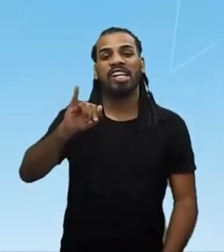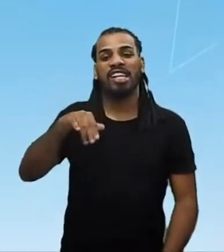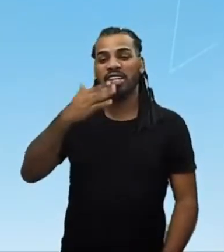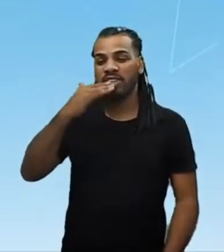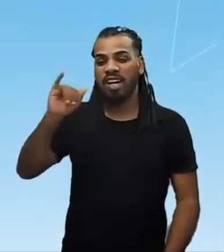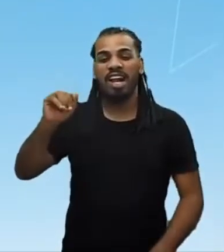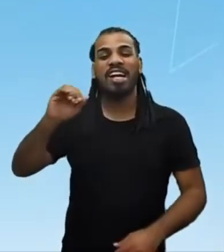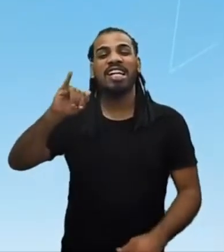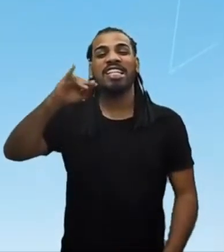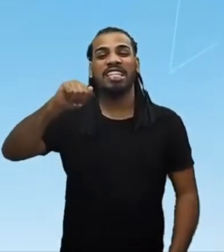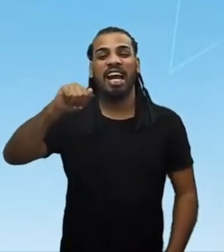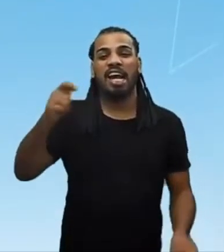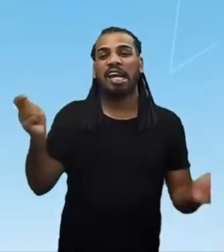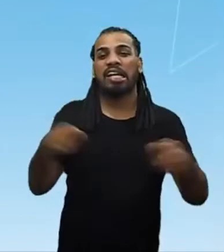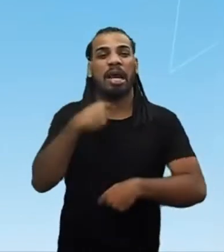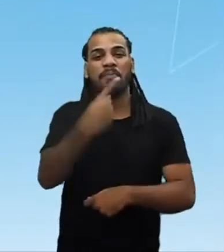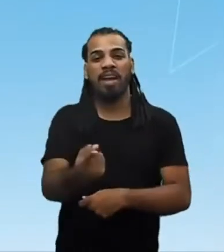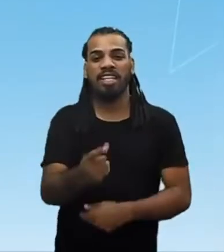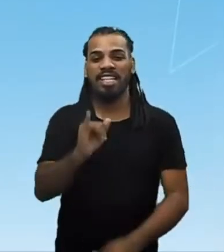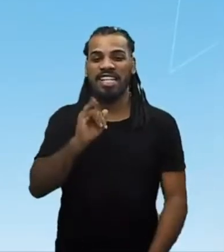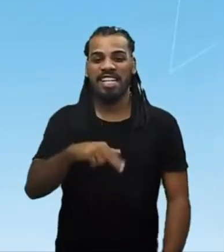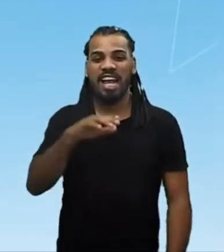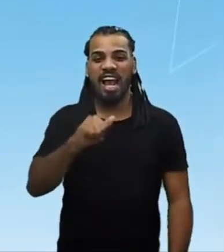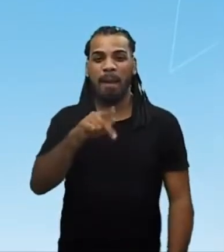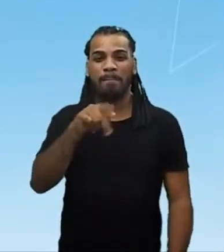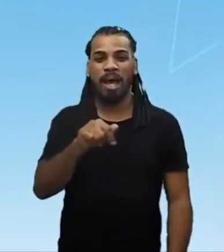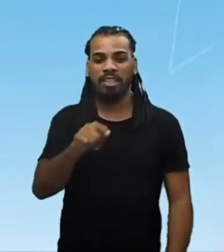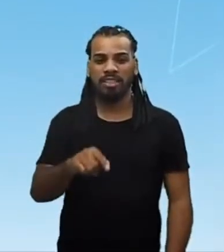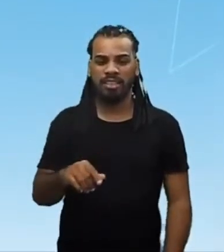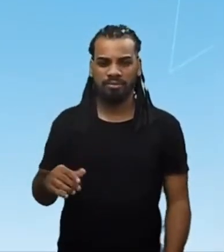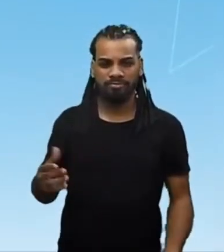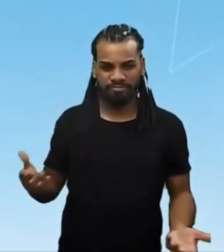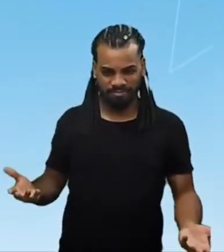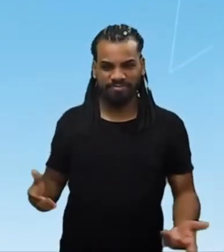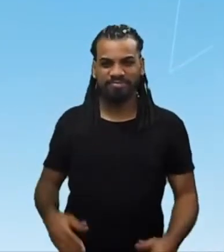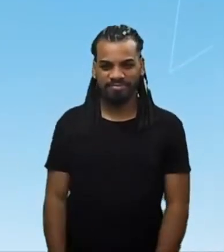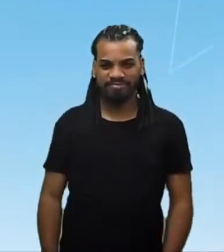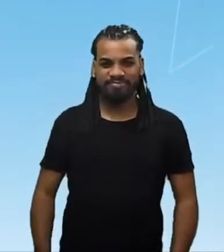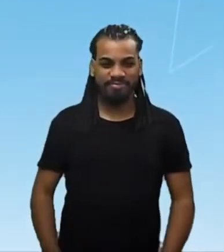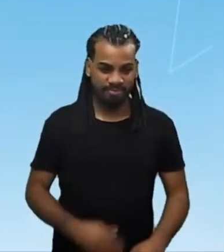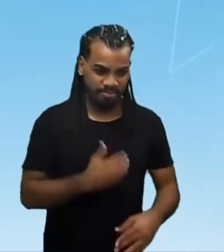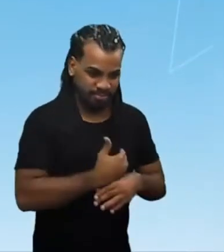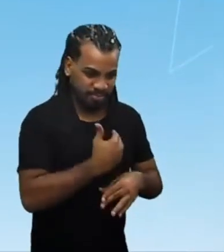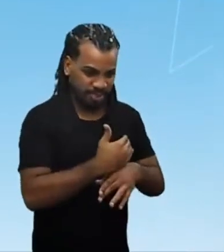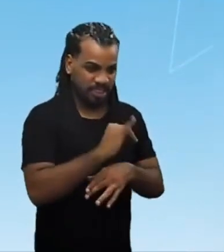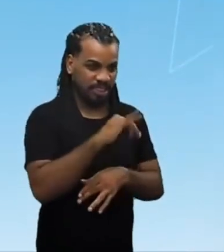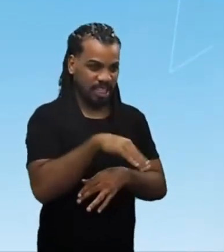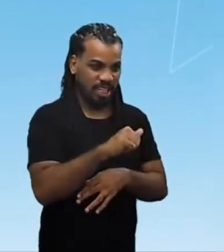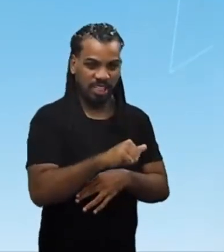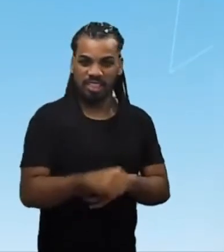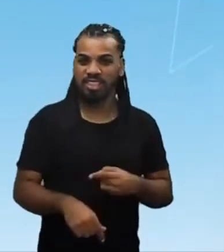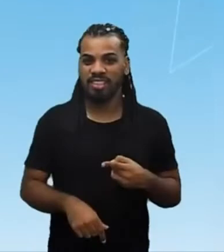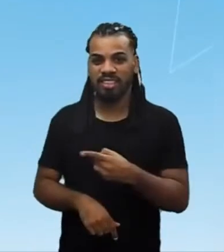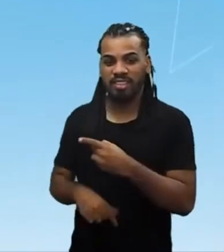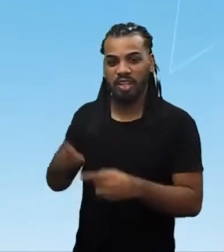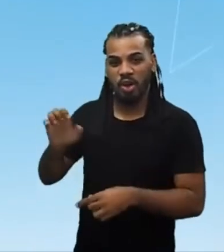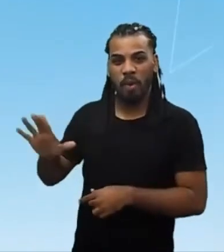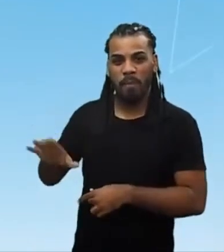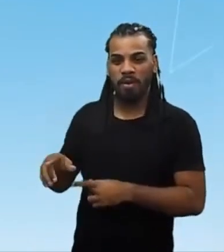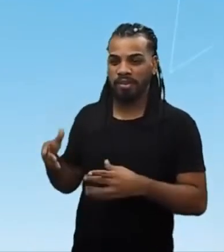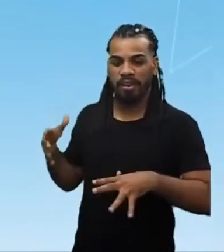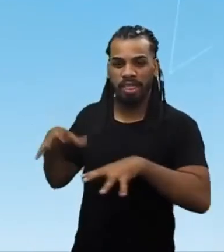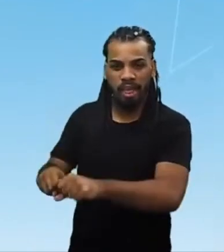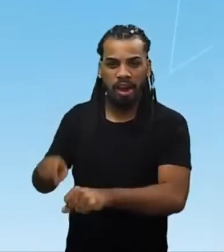Então, você vê aí a diferença entre o que foi construído pelos Incas e o que foi construído pelos